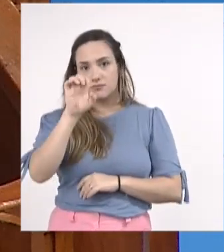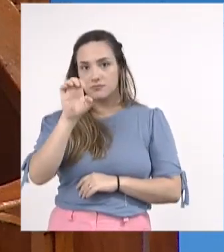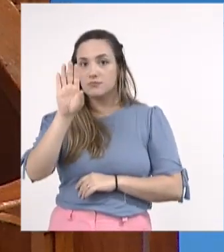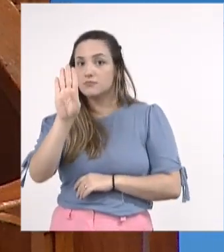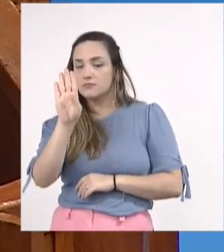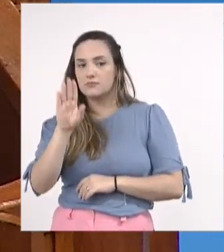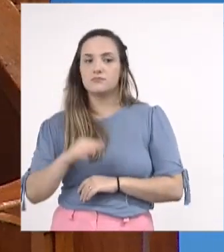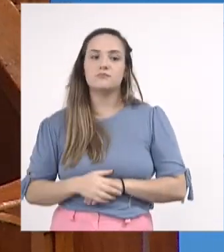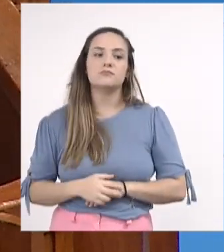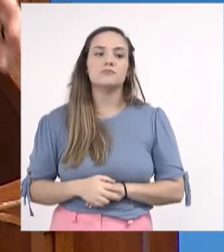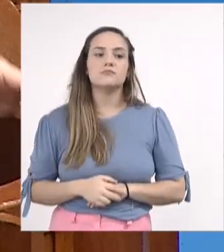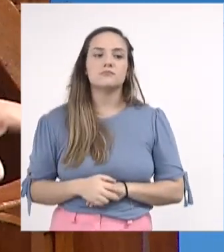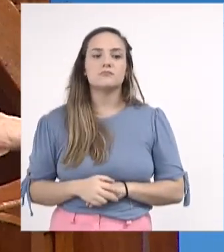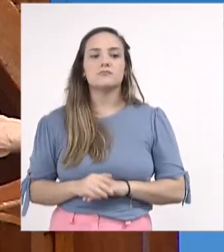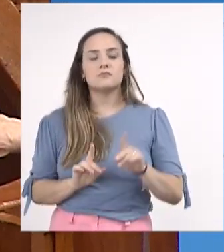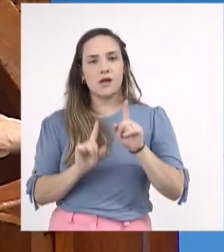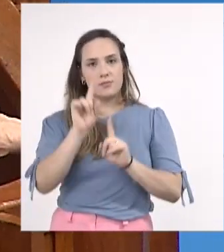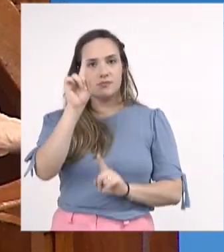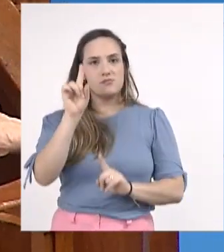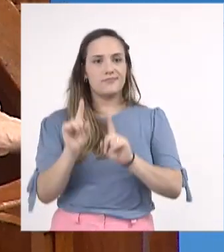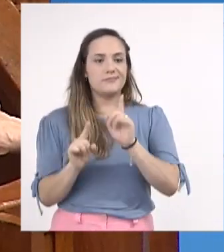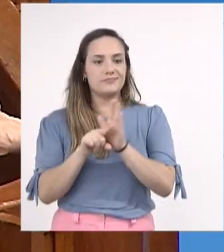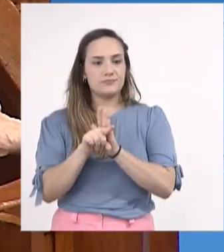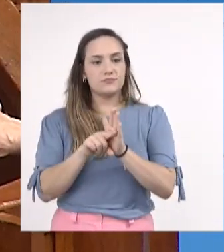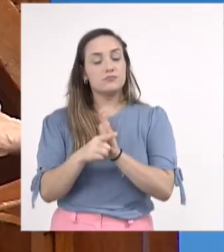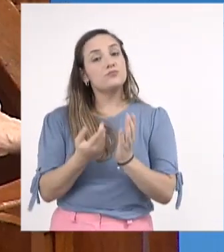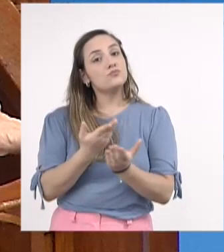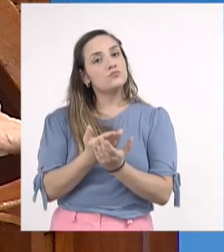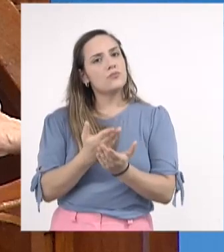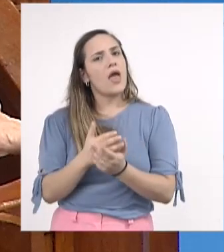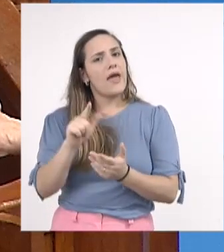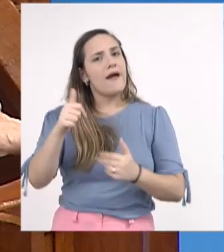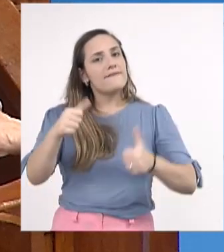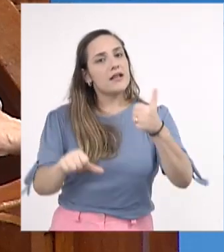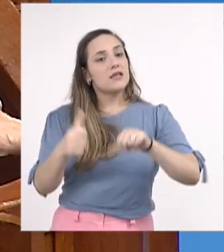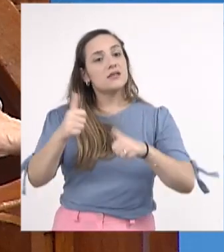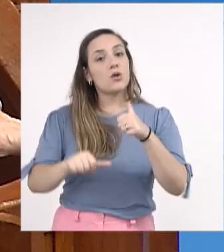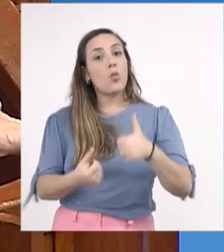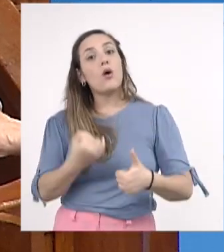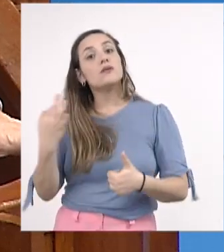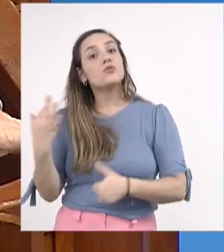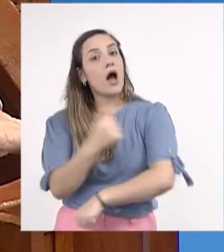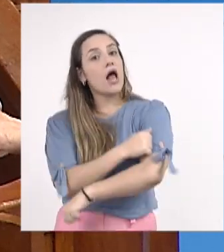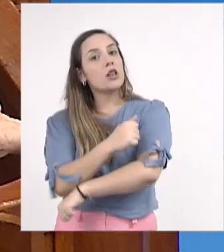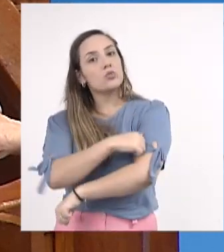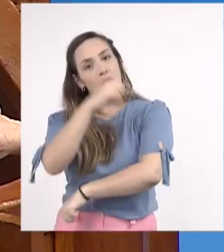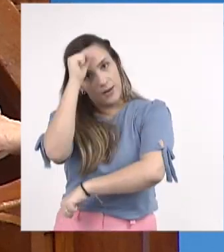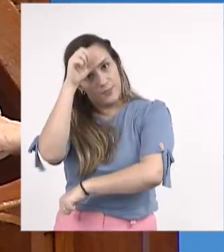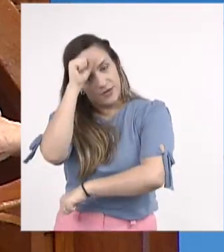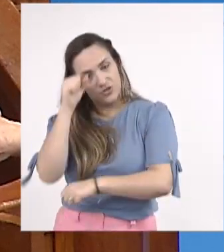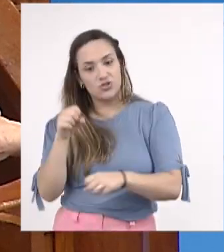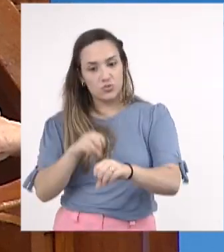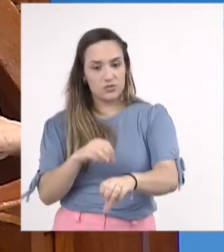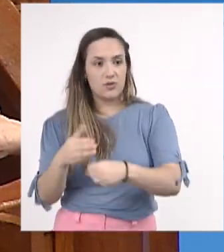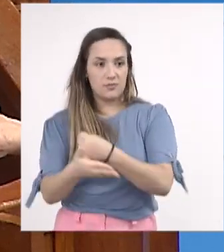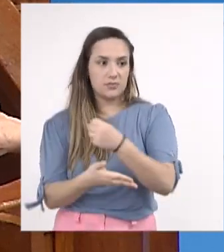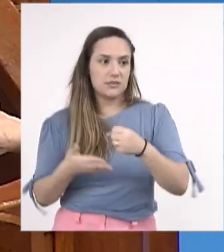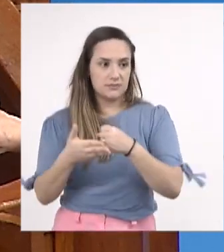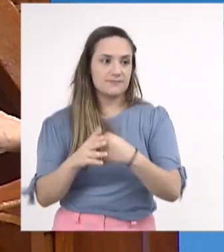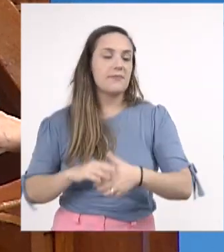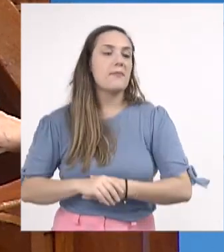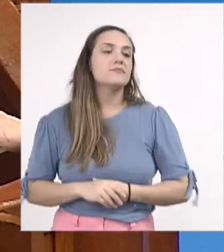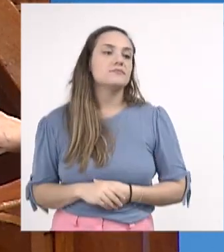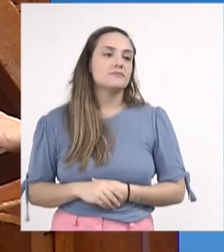o último IDEB, que é uma avaliação da educação básica, e